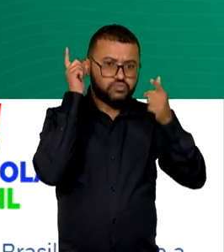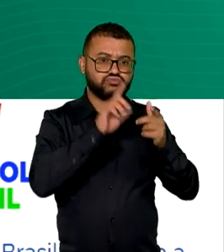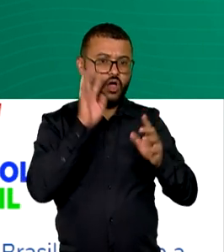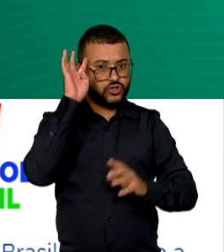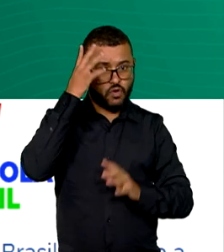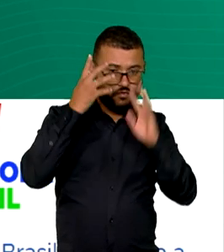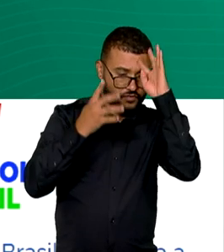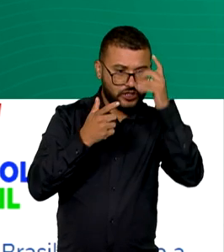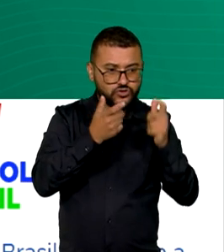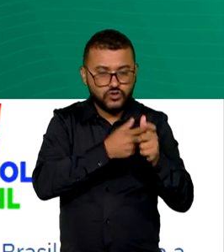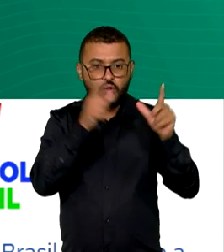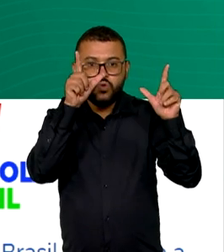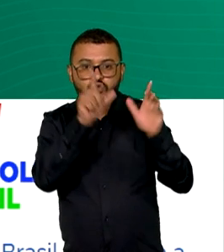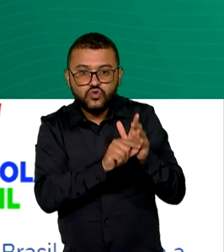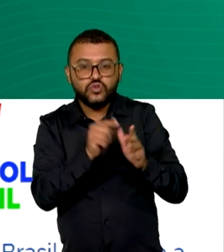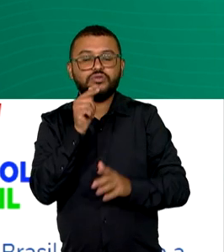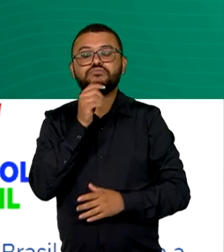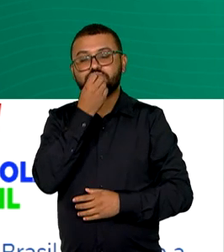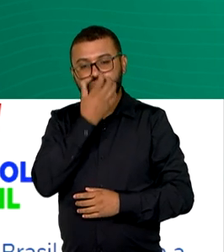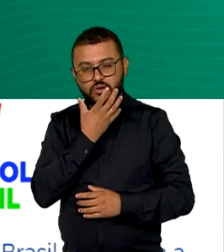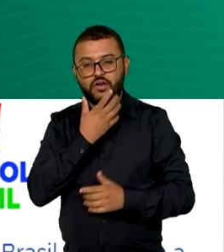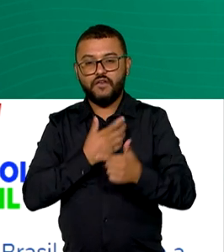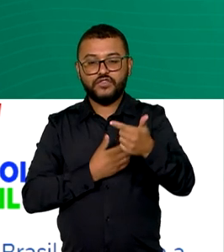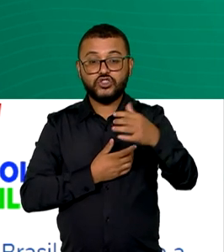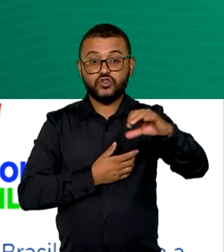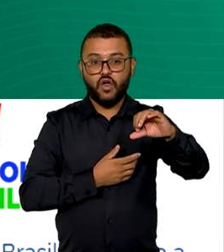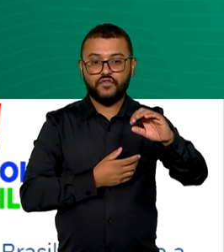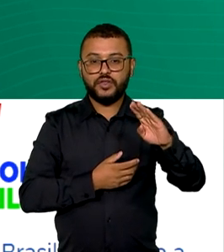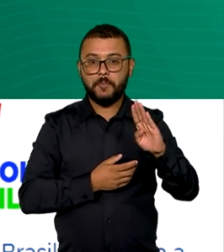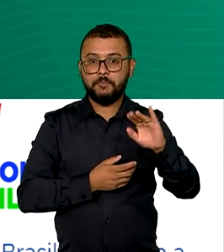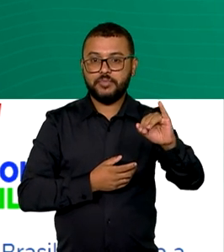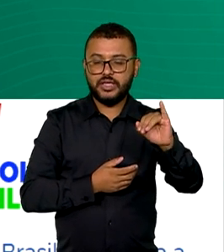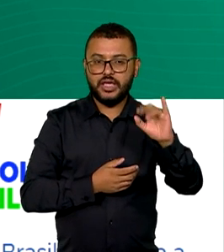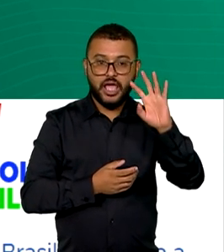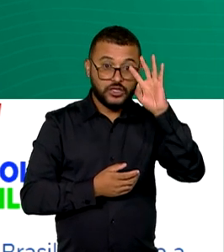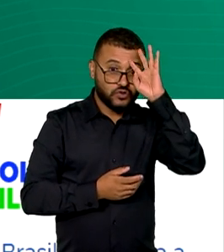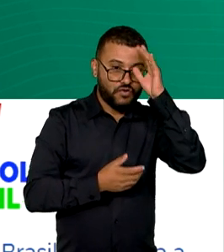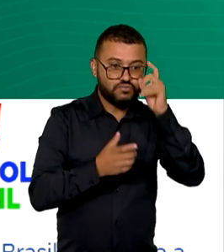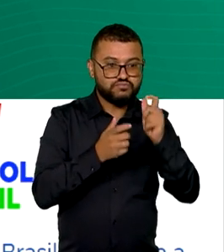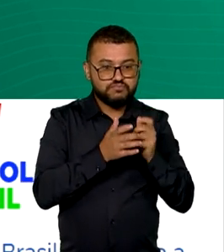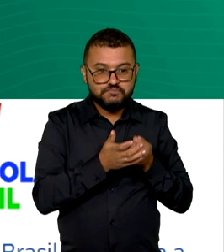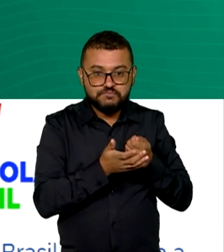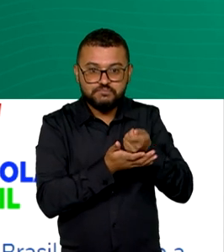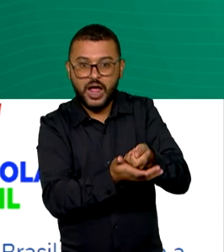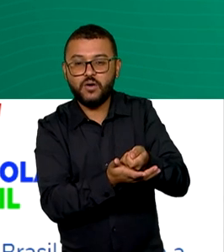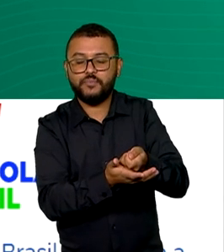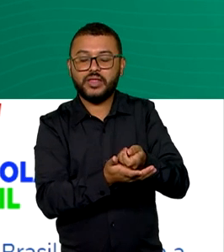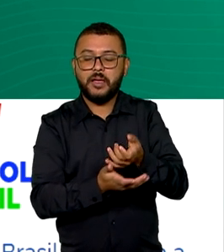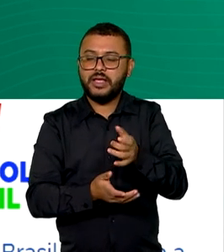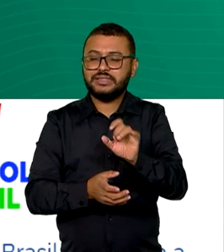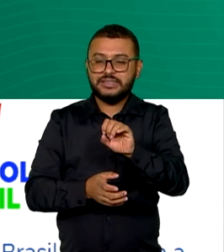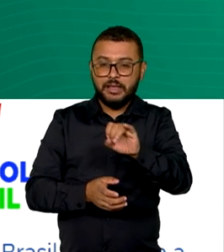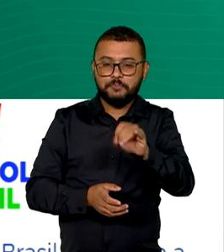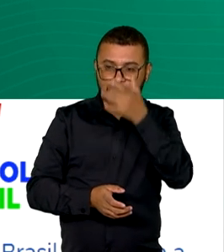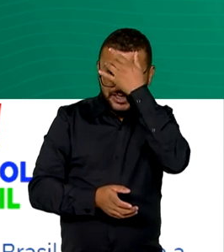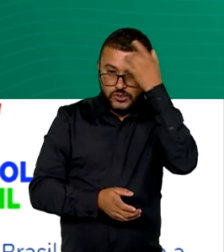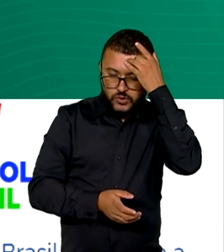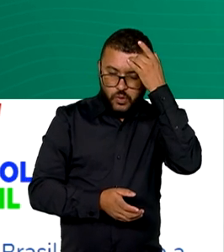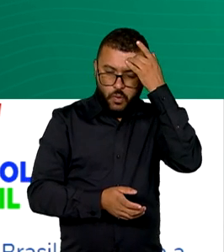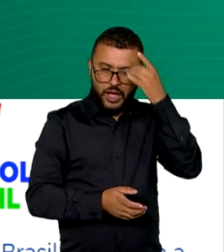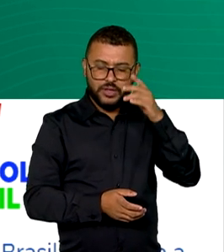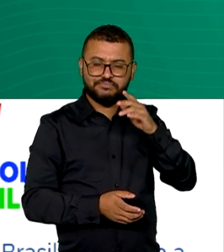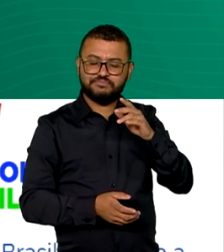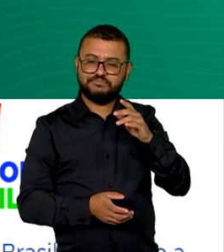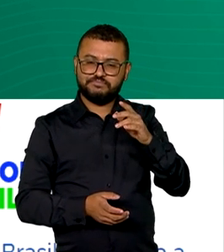e 29 bilhões de reais em dívidas foram renegociados. São pessoas físicas com